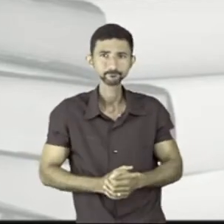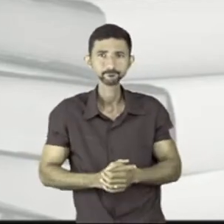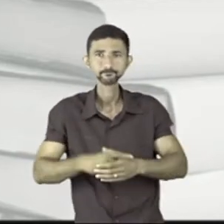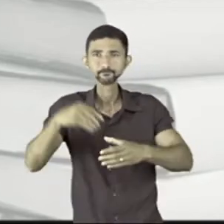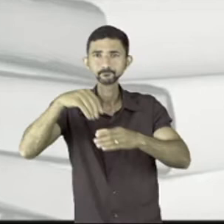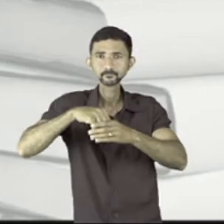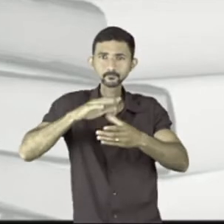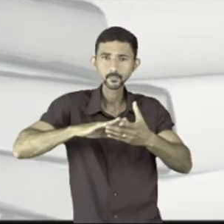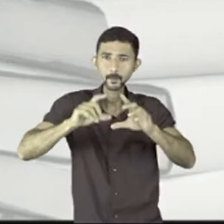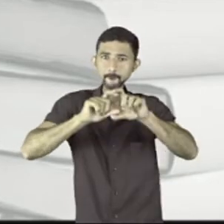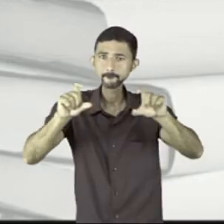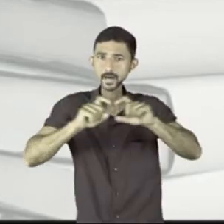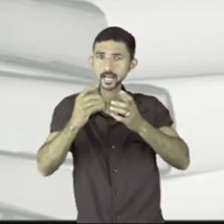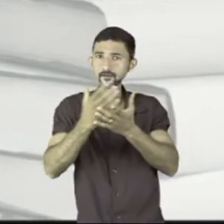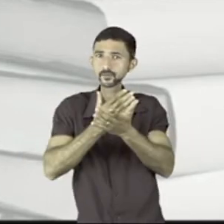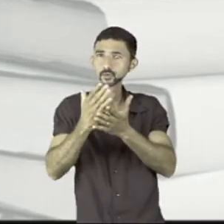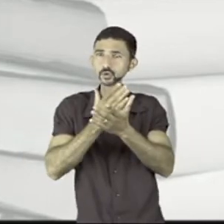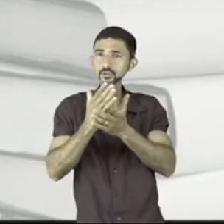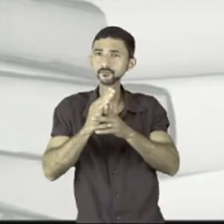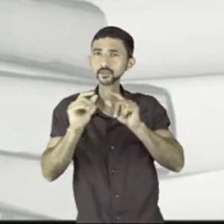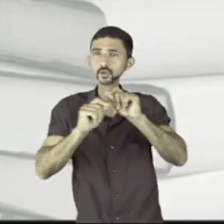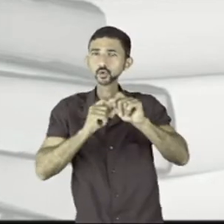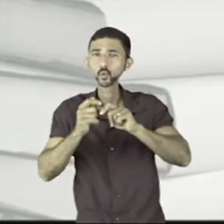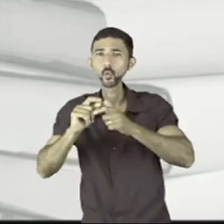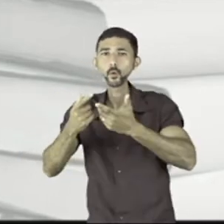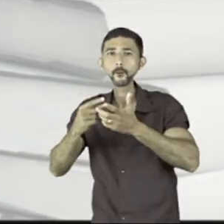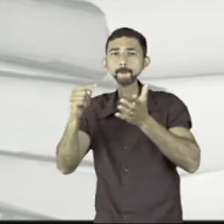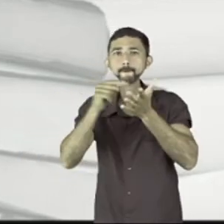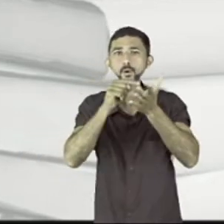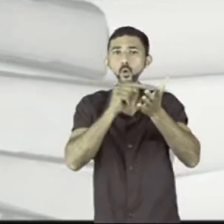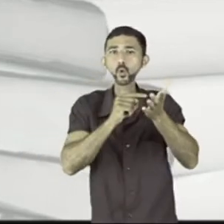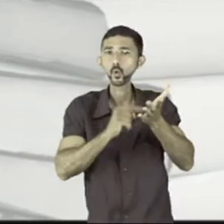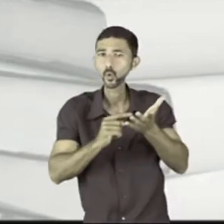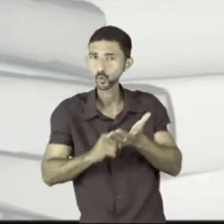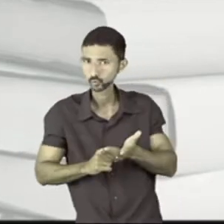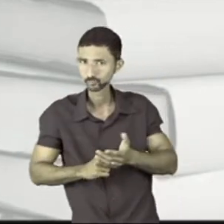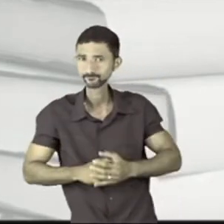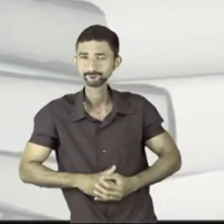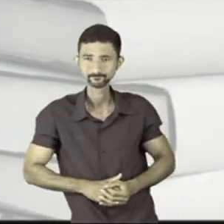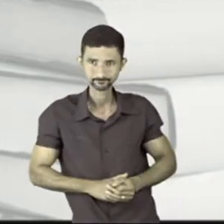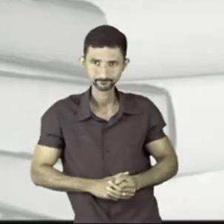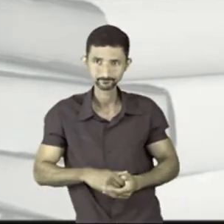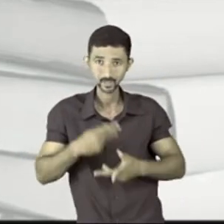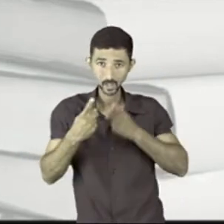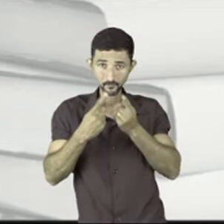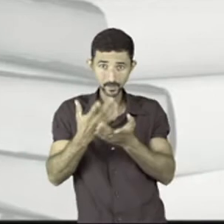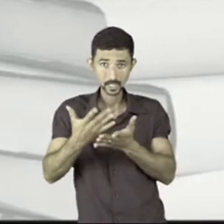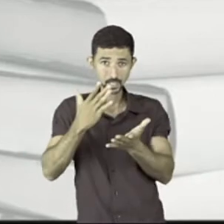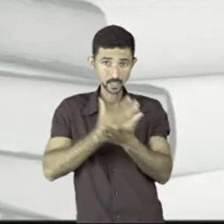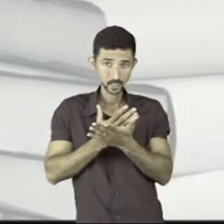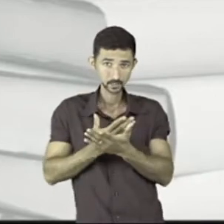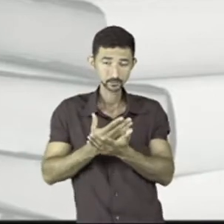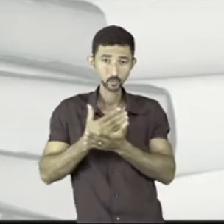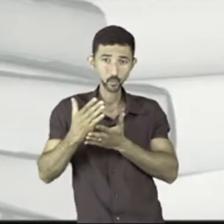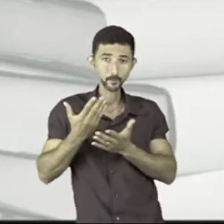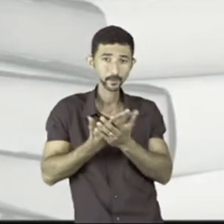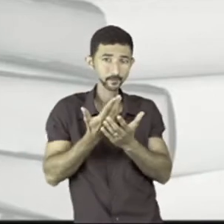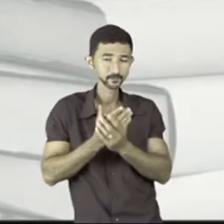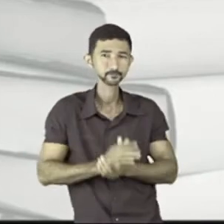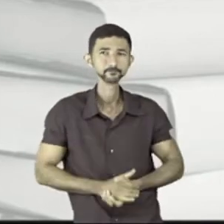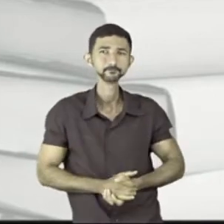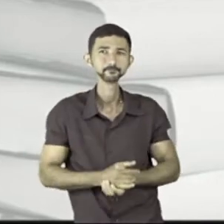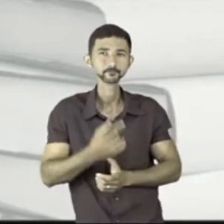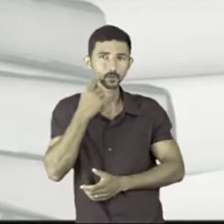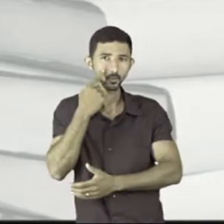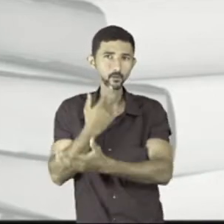eu tenho a divisão com os sinais de pontuação que foram aqueles que eu falei para você no comecinho da aula. Então,